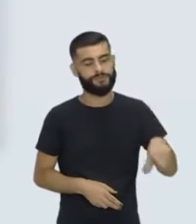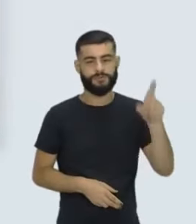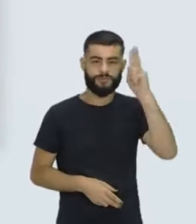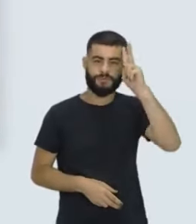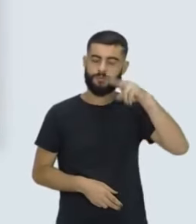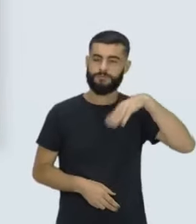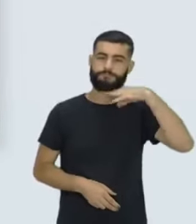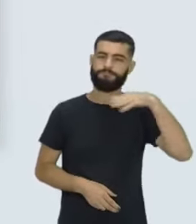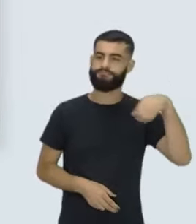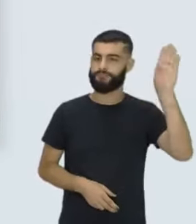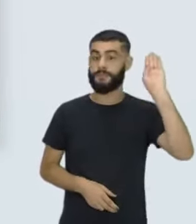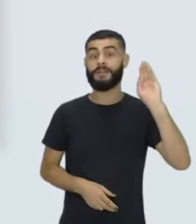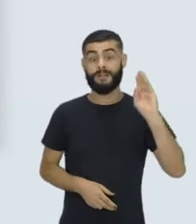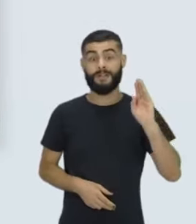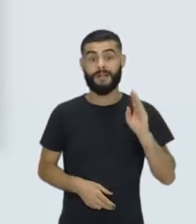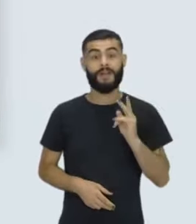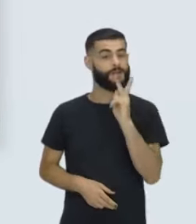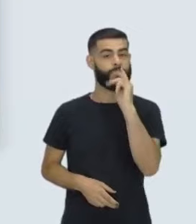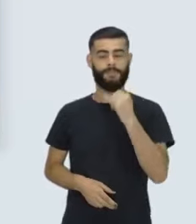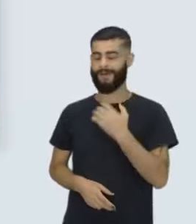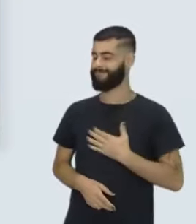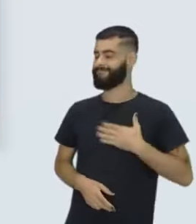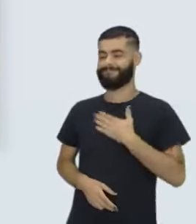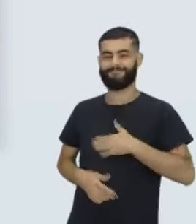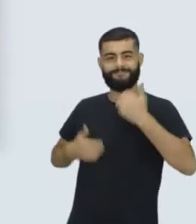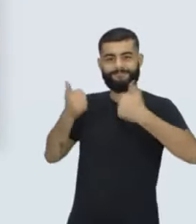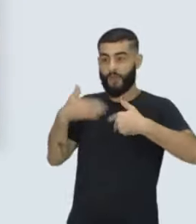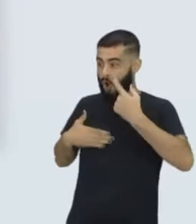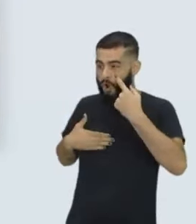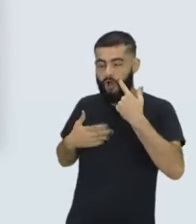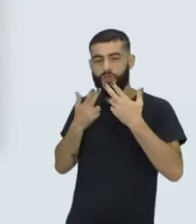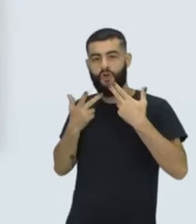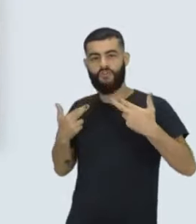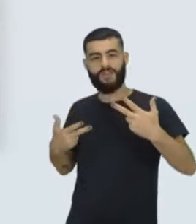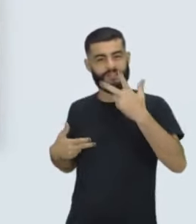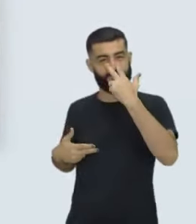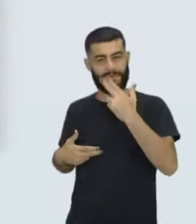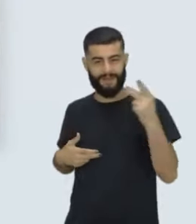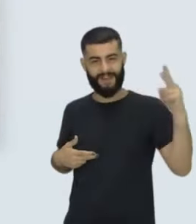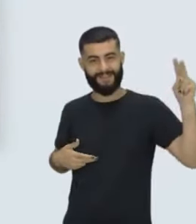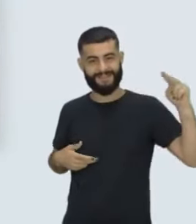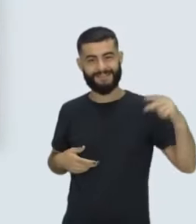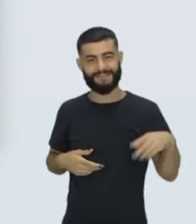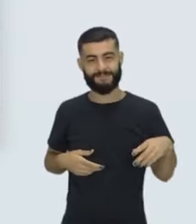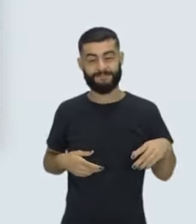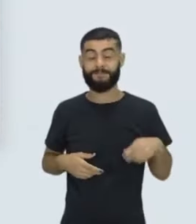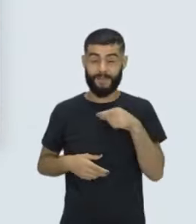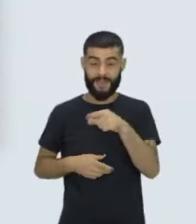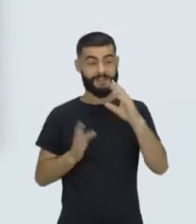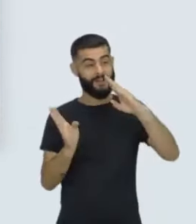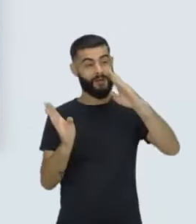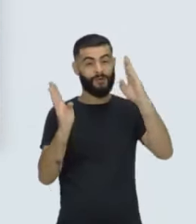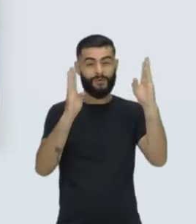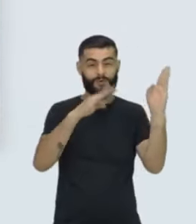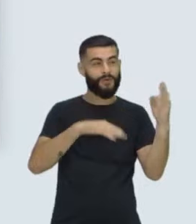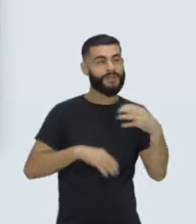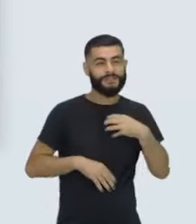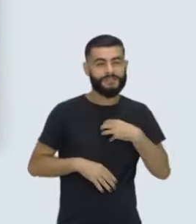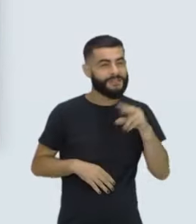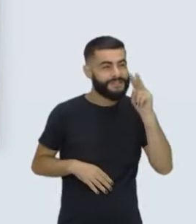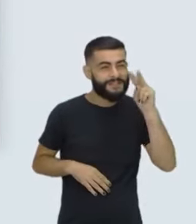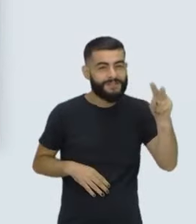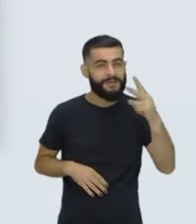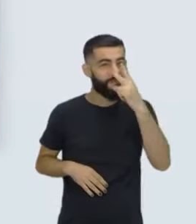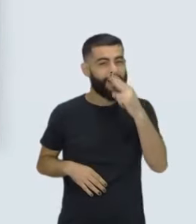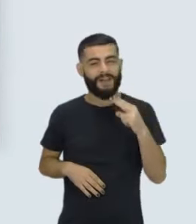conta aquilo com gosto, como se fosse novidade. Esse tipo de cena que parece muito, assim, ampaçã, muito, assim, como se não